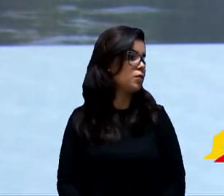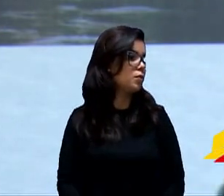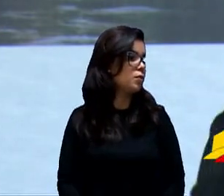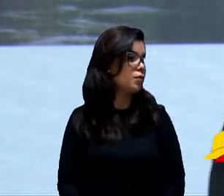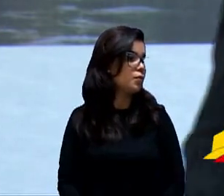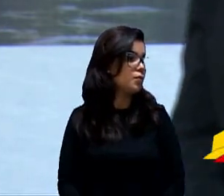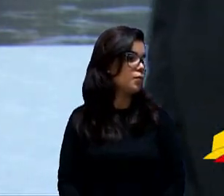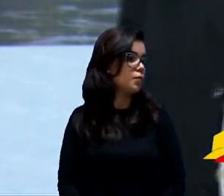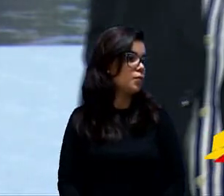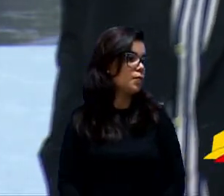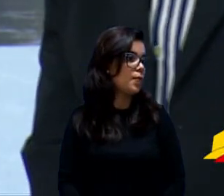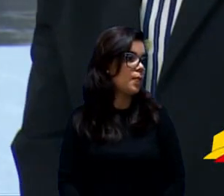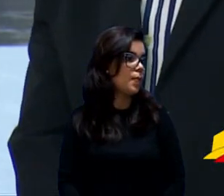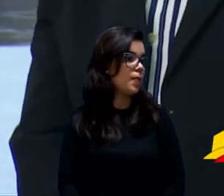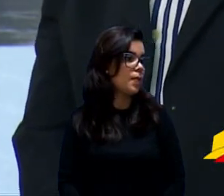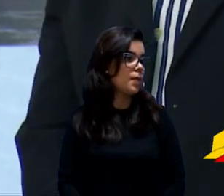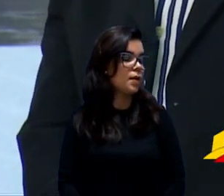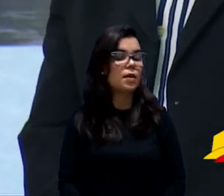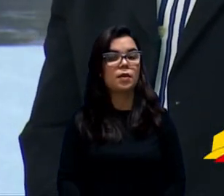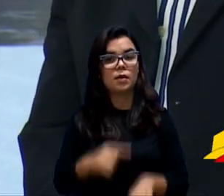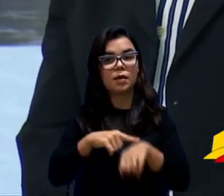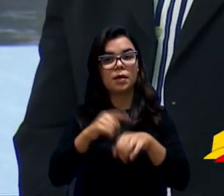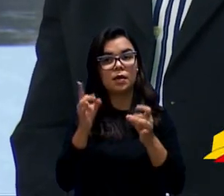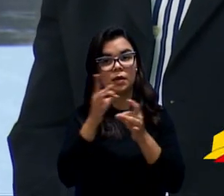O tempo, V. Exª, Zerou também.